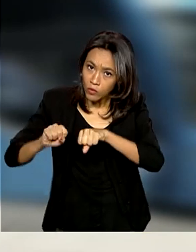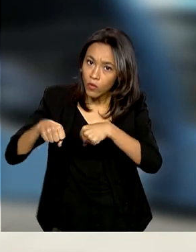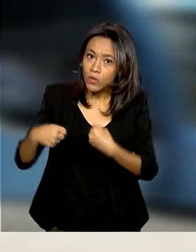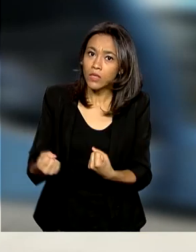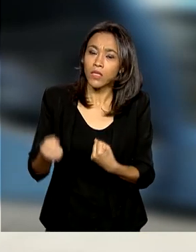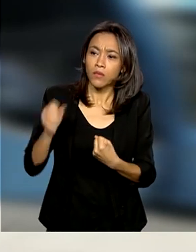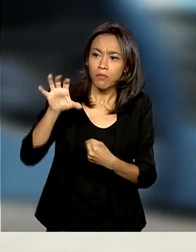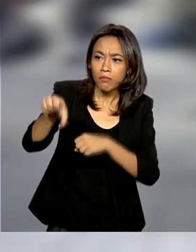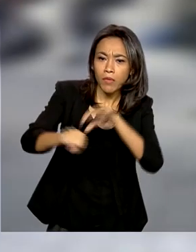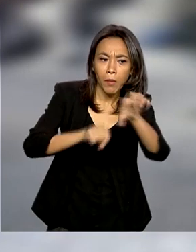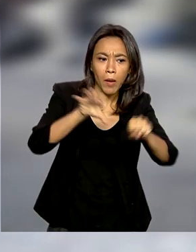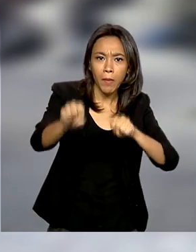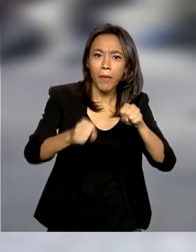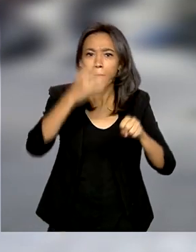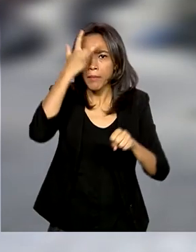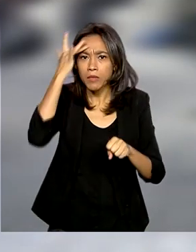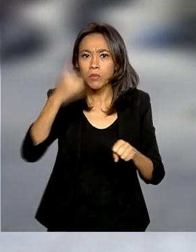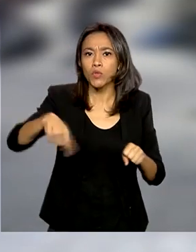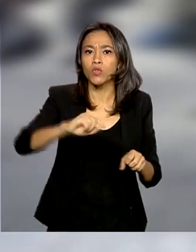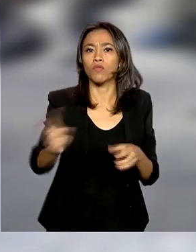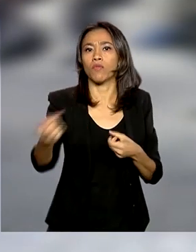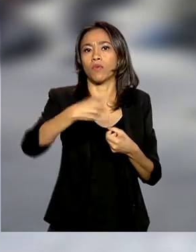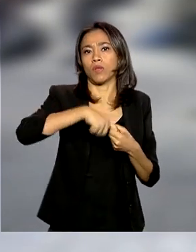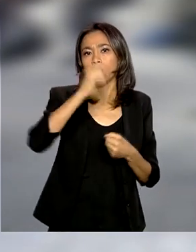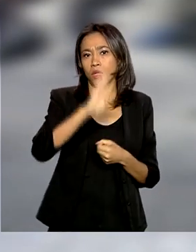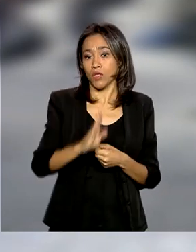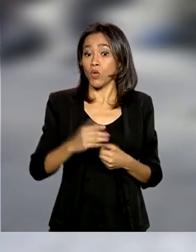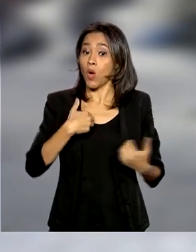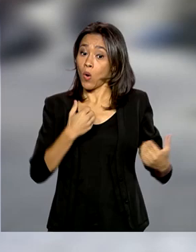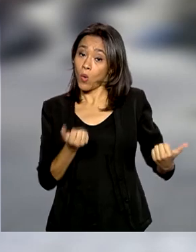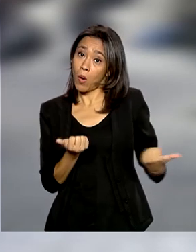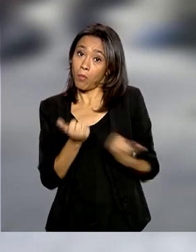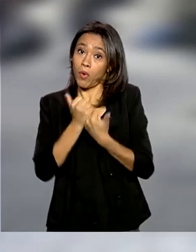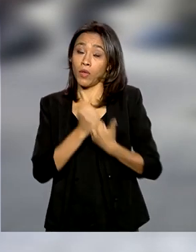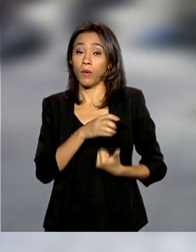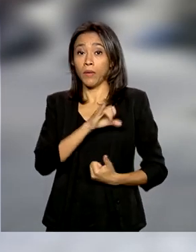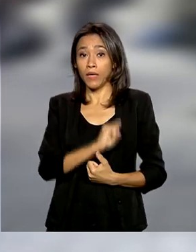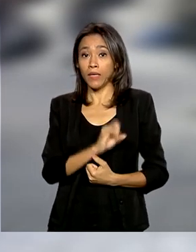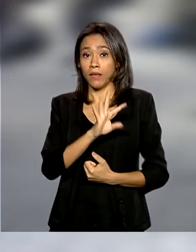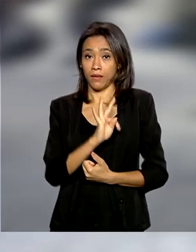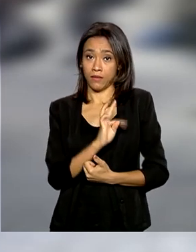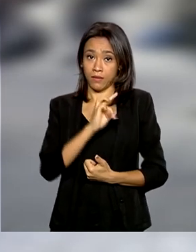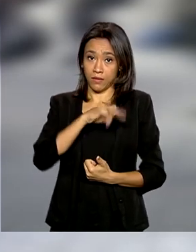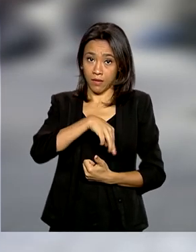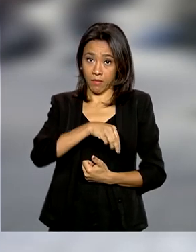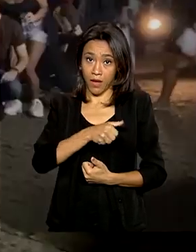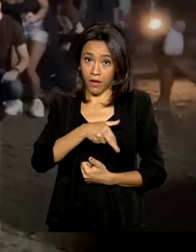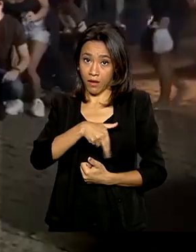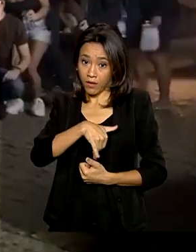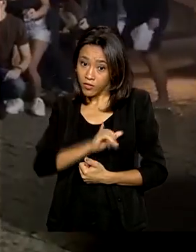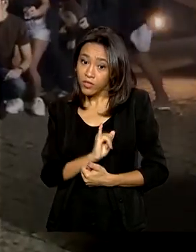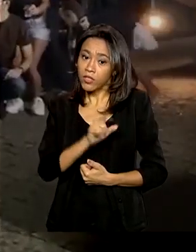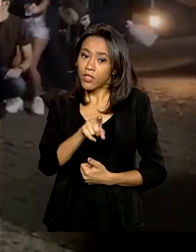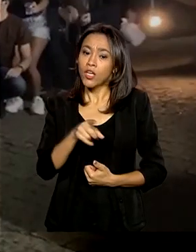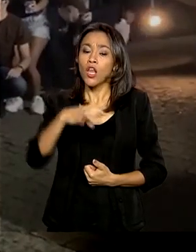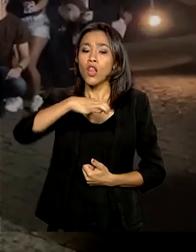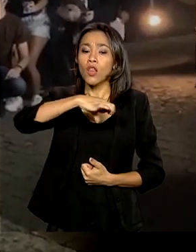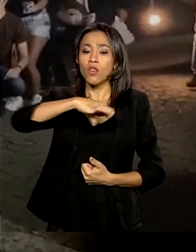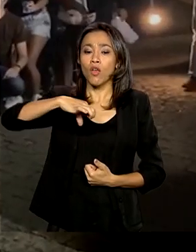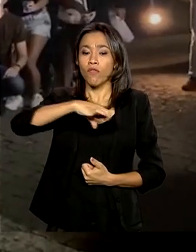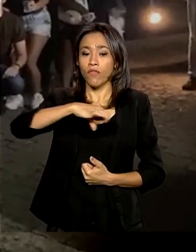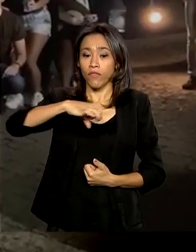repatriar brasileiros. Junto com o Itamaraty, trouxe de volta ao Brasil, também nesse fim de semana, 90 estudantes